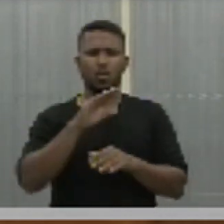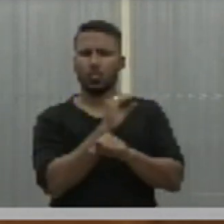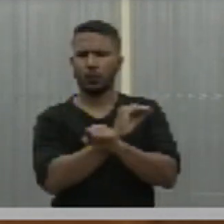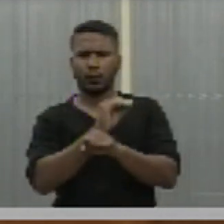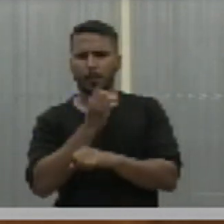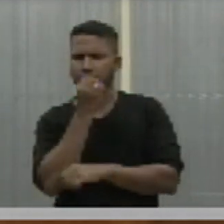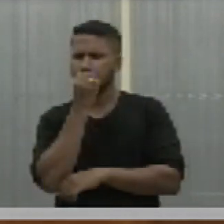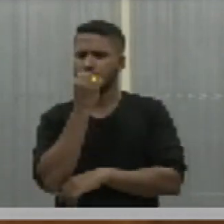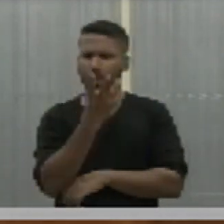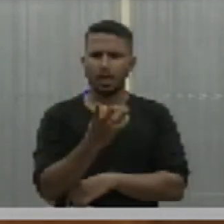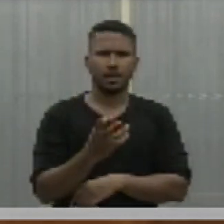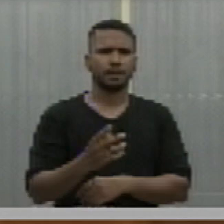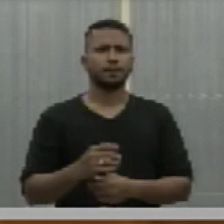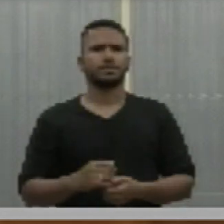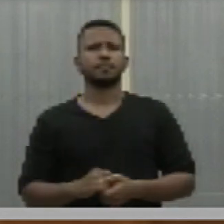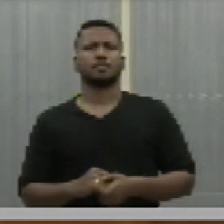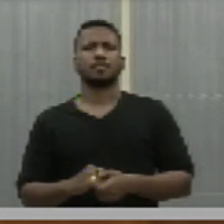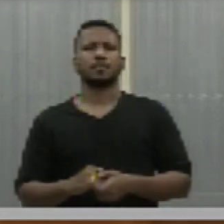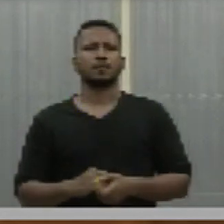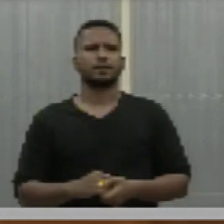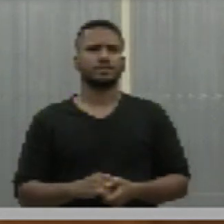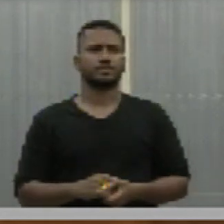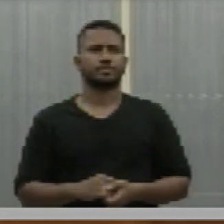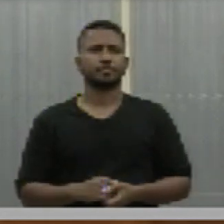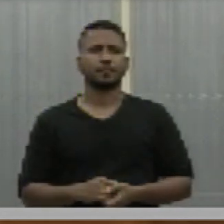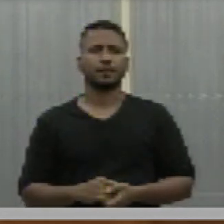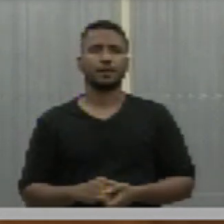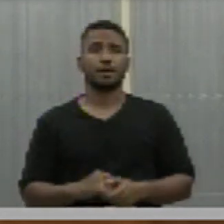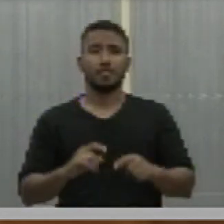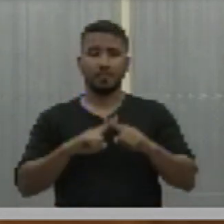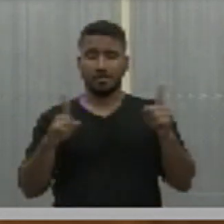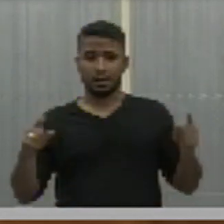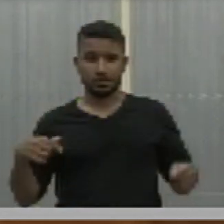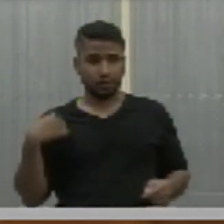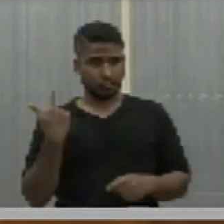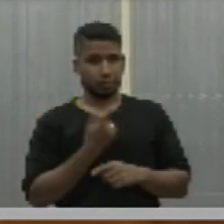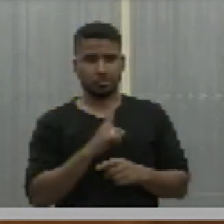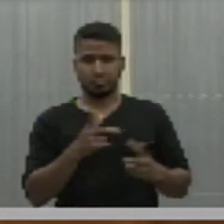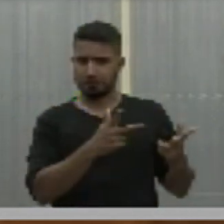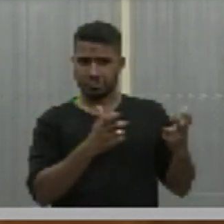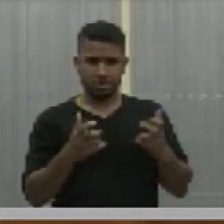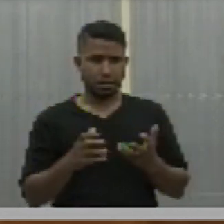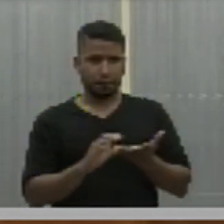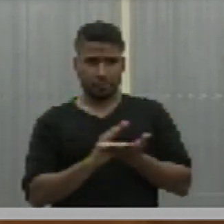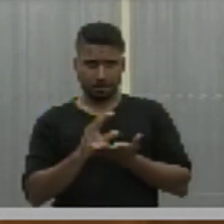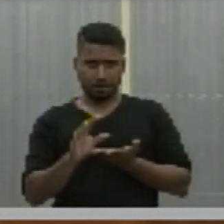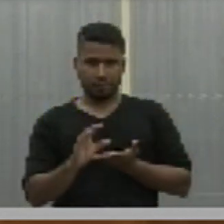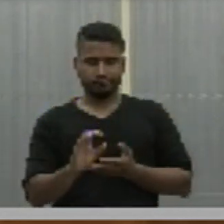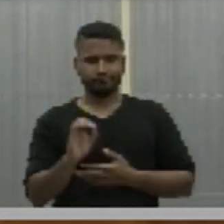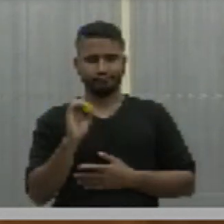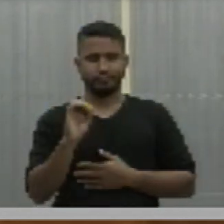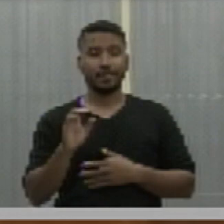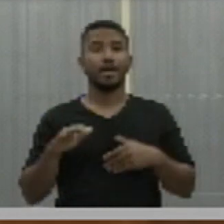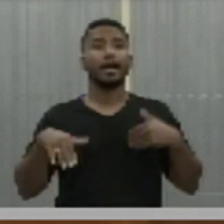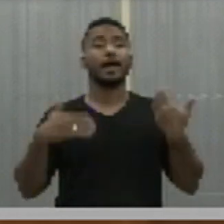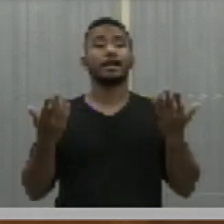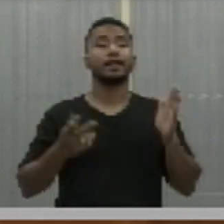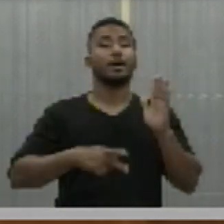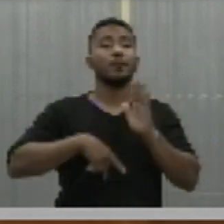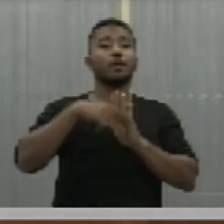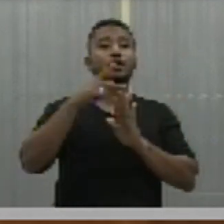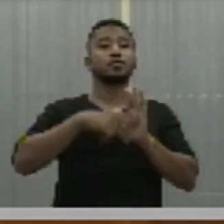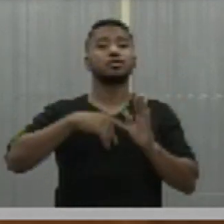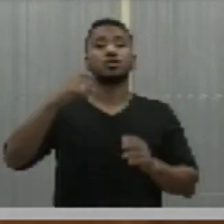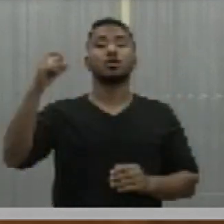investimentos grandiosos e, no entanto, a gente não percebe esses investimentos. Cadê o projeto Luz